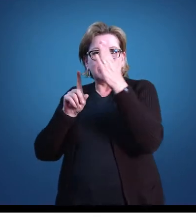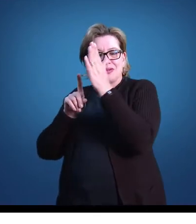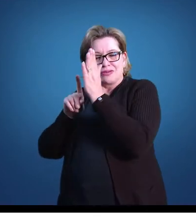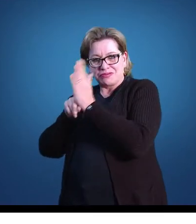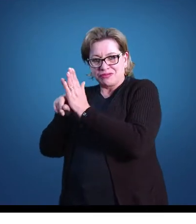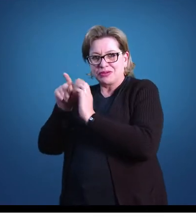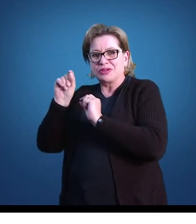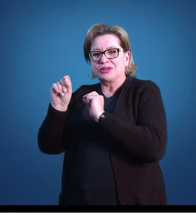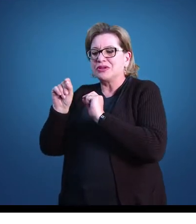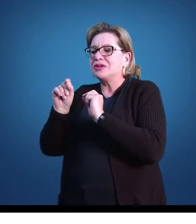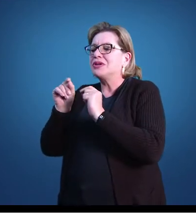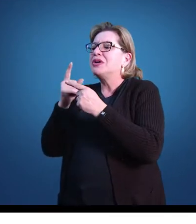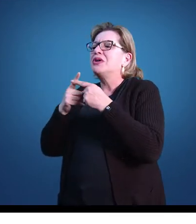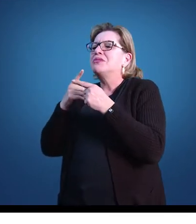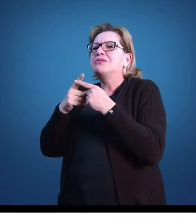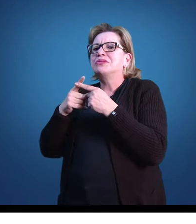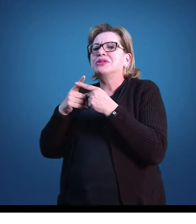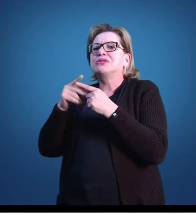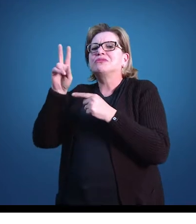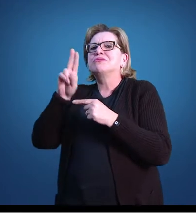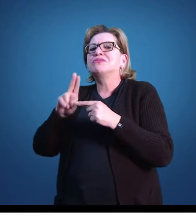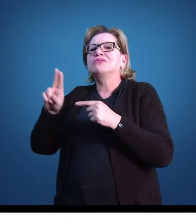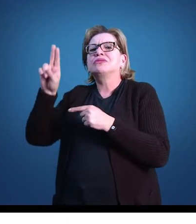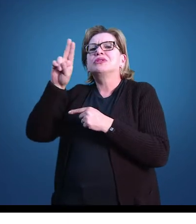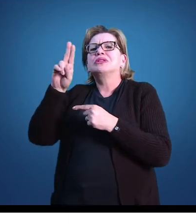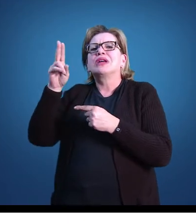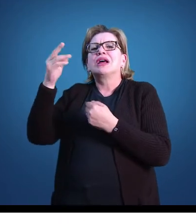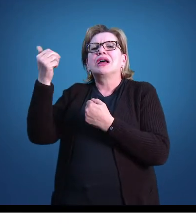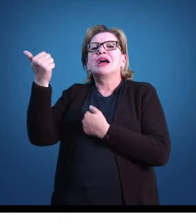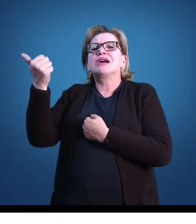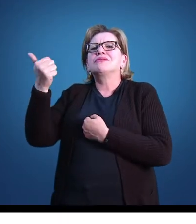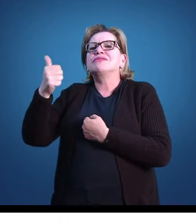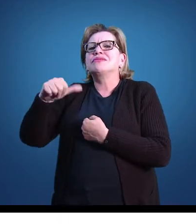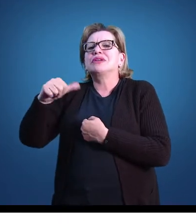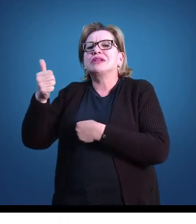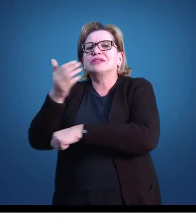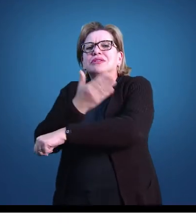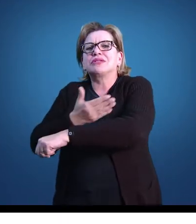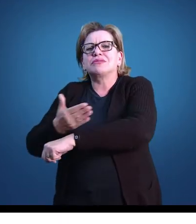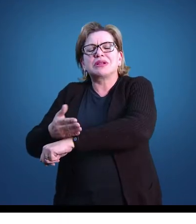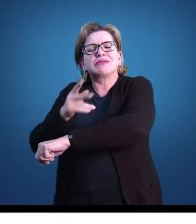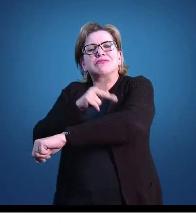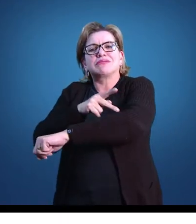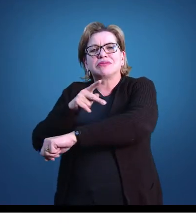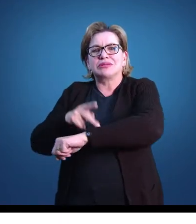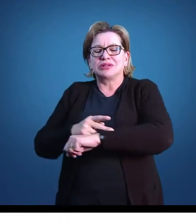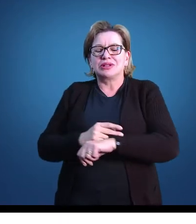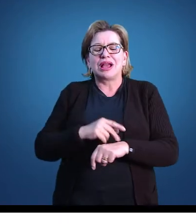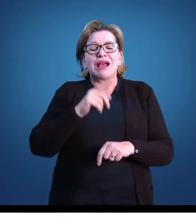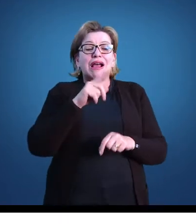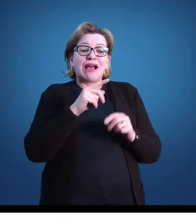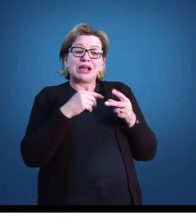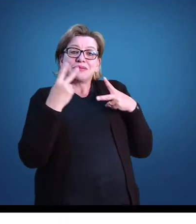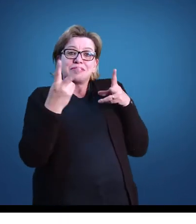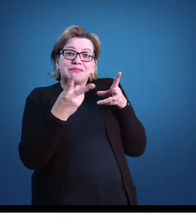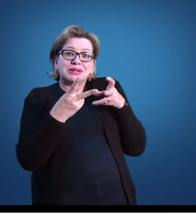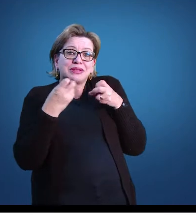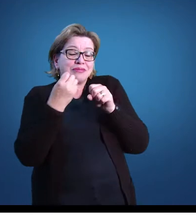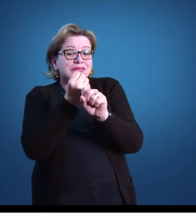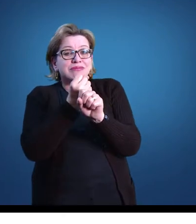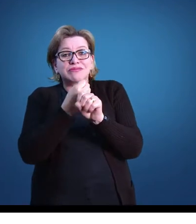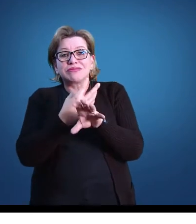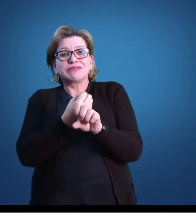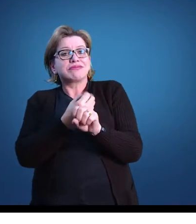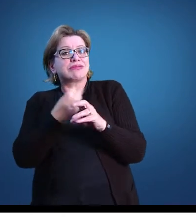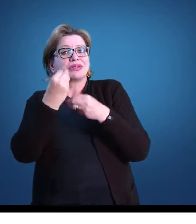Luciane, para que serve a avaliação em sua prática pedagógica? Então, a avaliação, na verdade, é um diagnóstico de todo o processo do ensino-aprendizagem